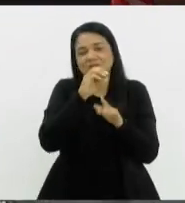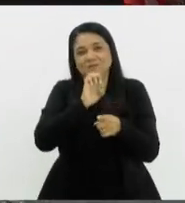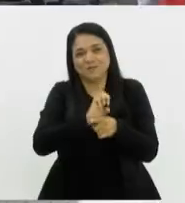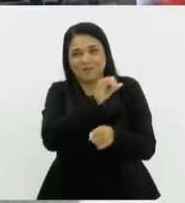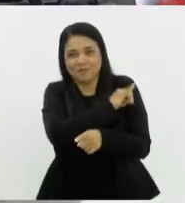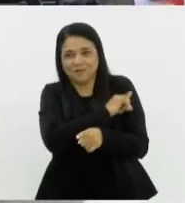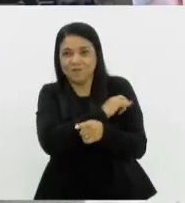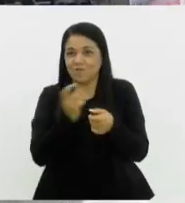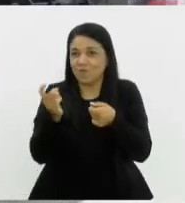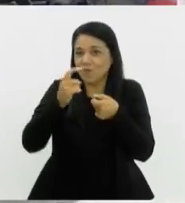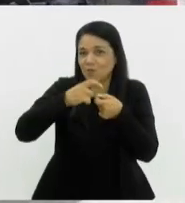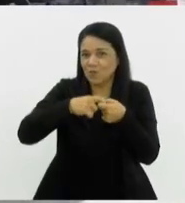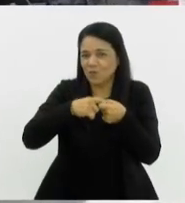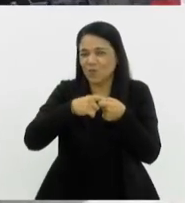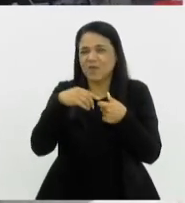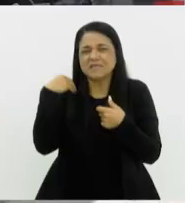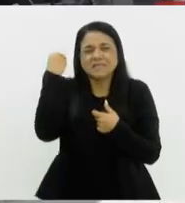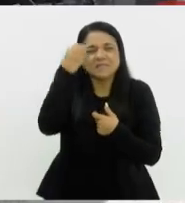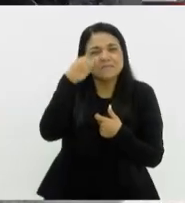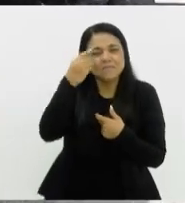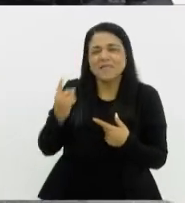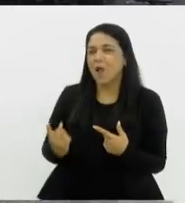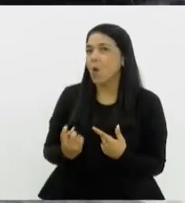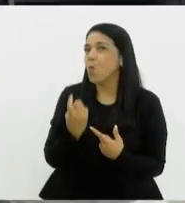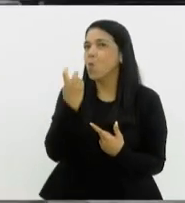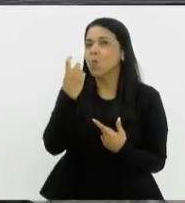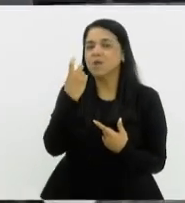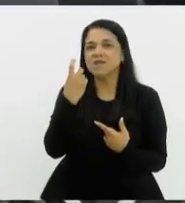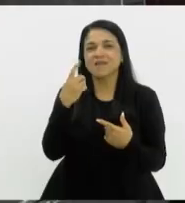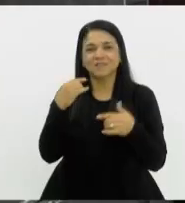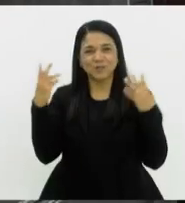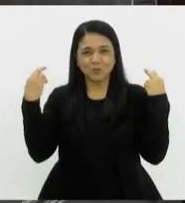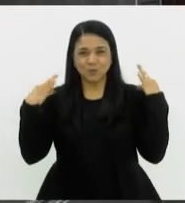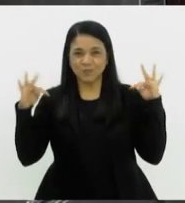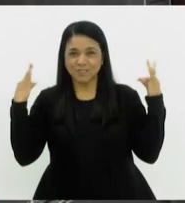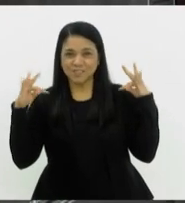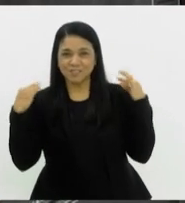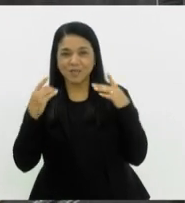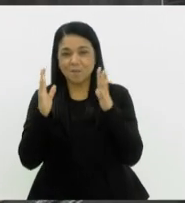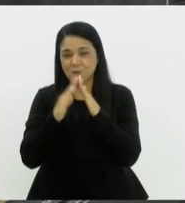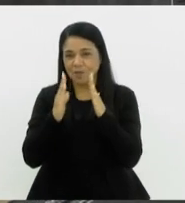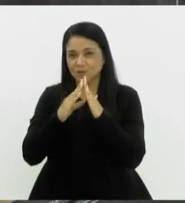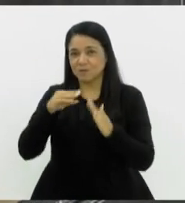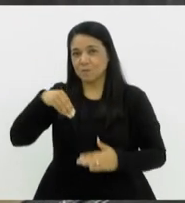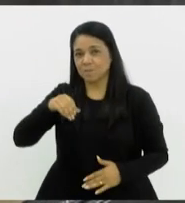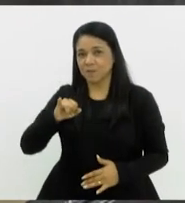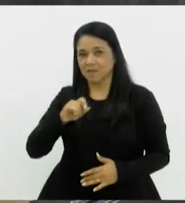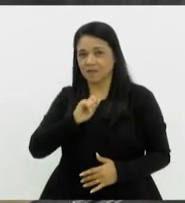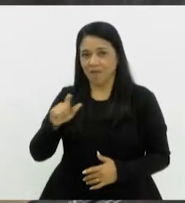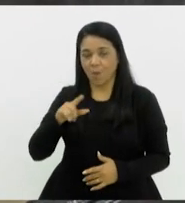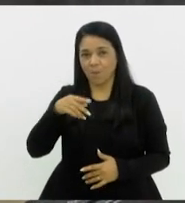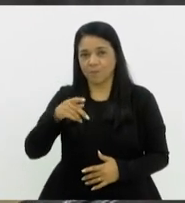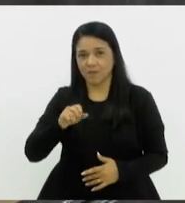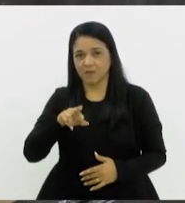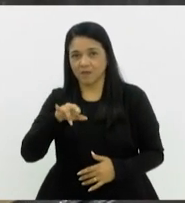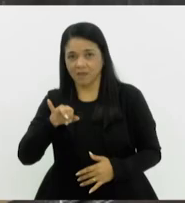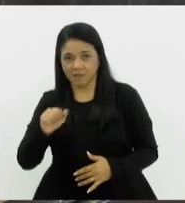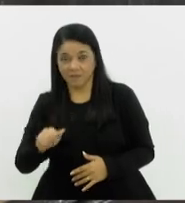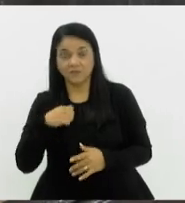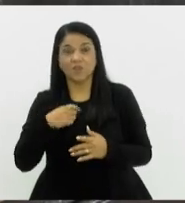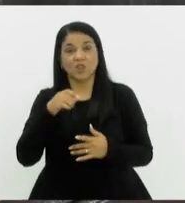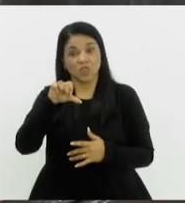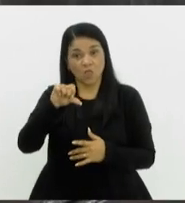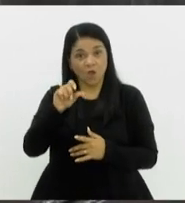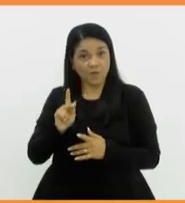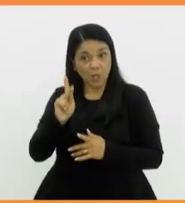operar, proporcionando uma experiência única para turistas e moradores de Miguel Pereira, no sul fluminense. Com um percurso de 9